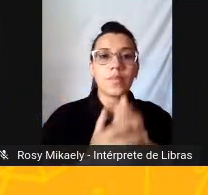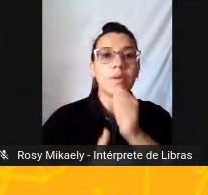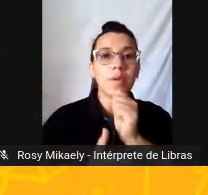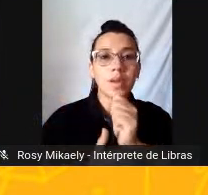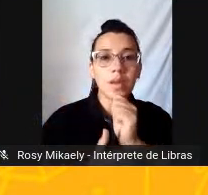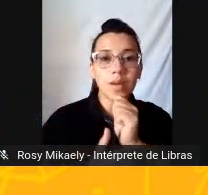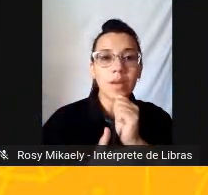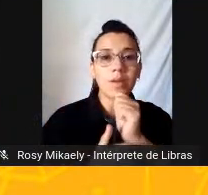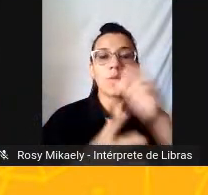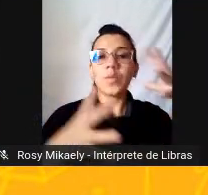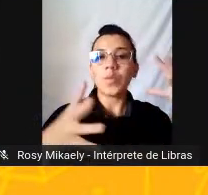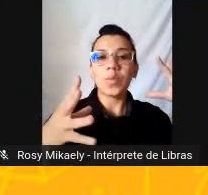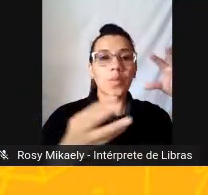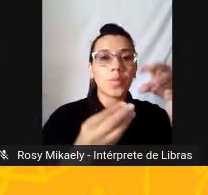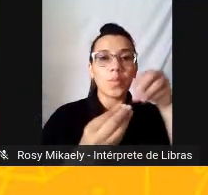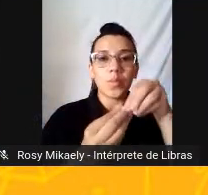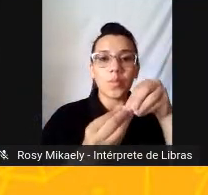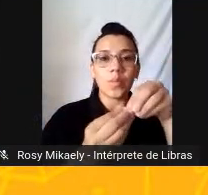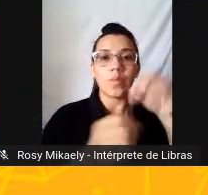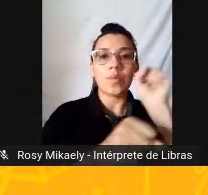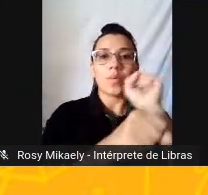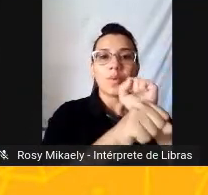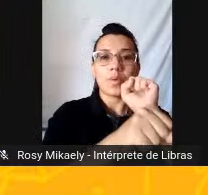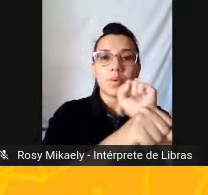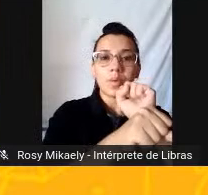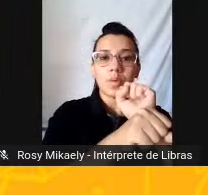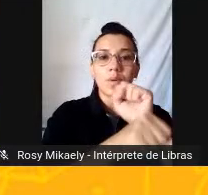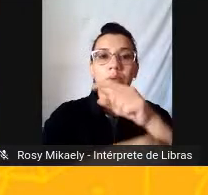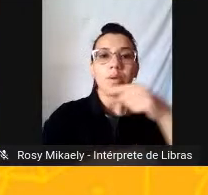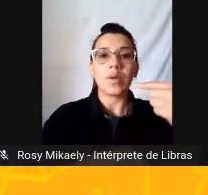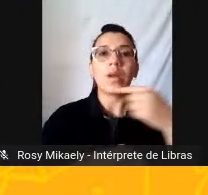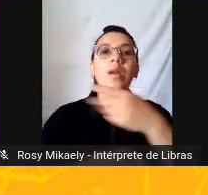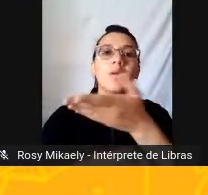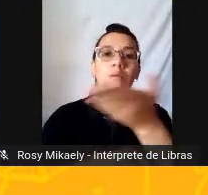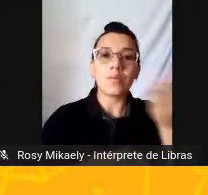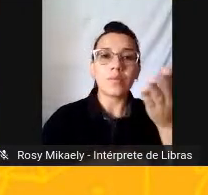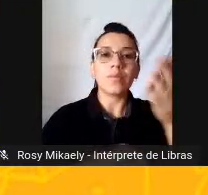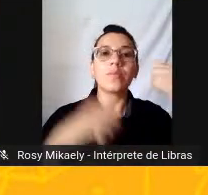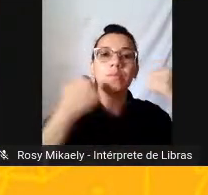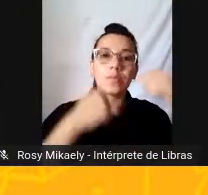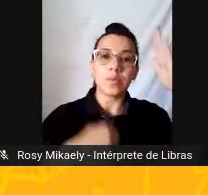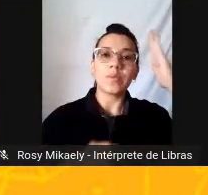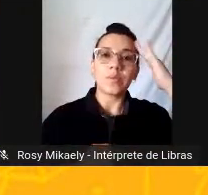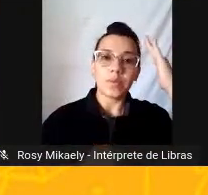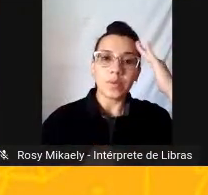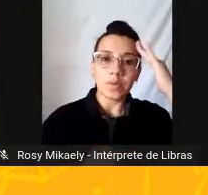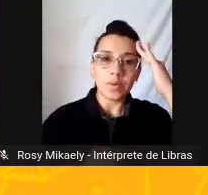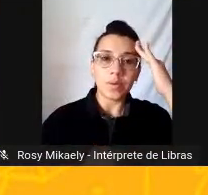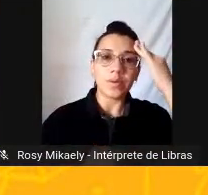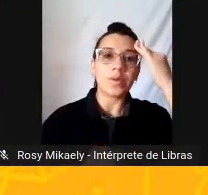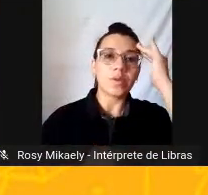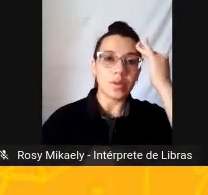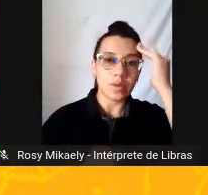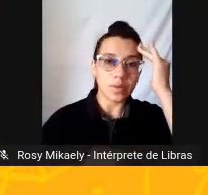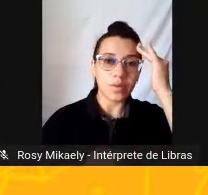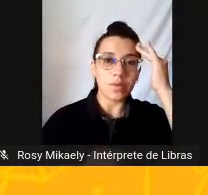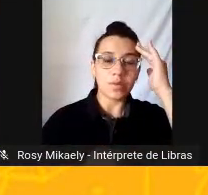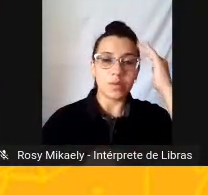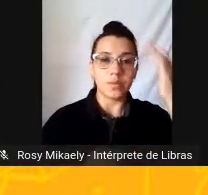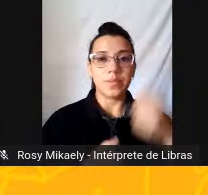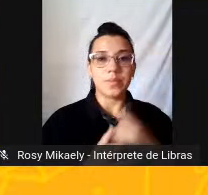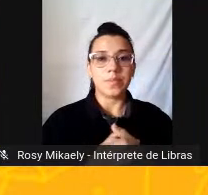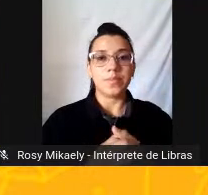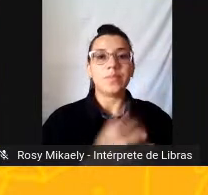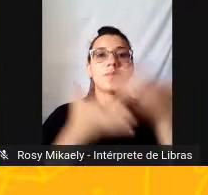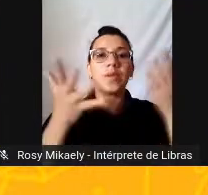eu espero que vocês tenham entendido muito. É, só dando uma frisada mais uma vez. Quantas